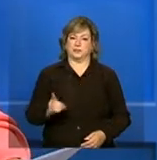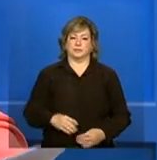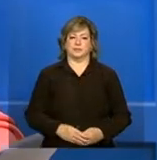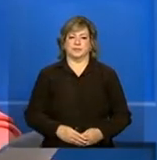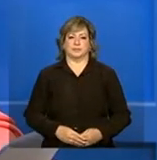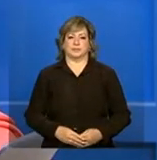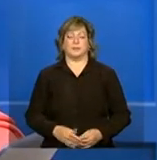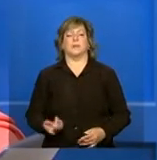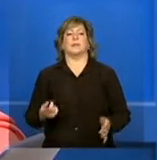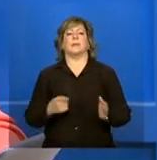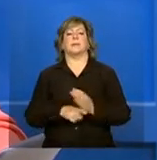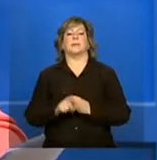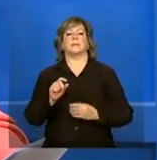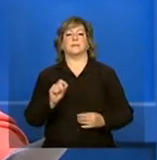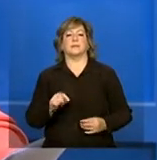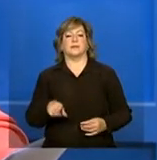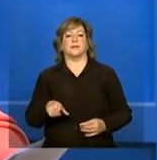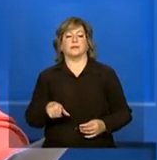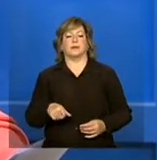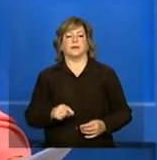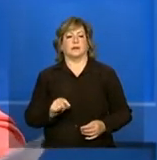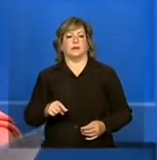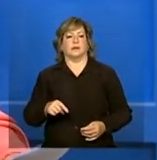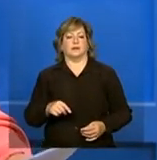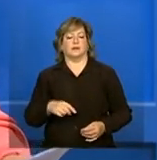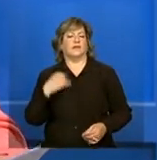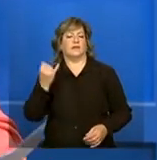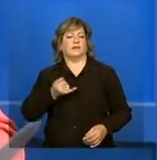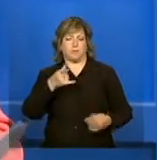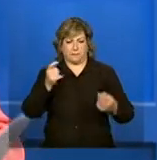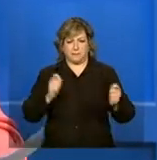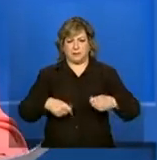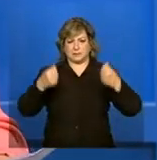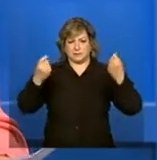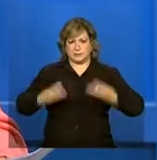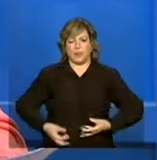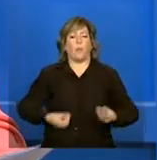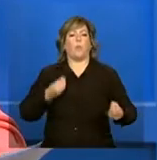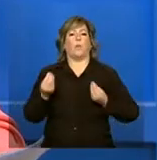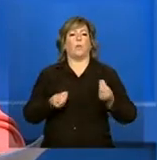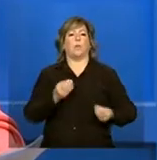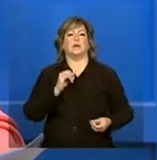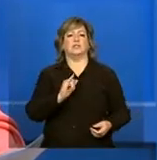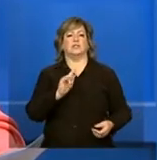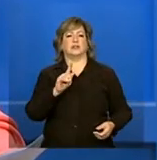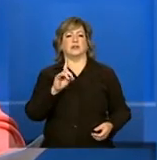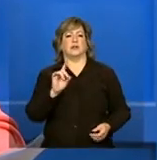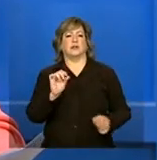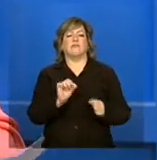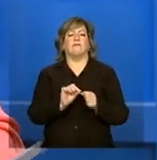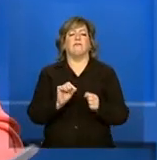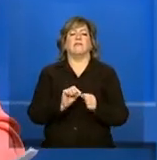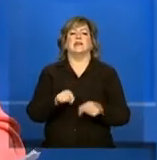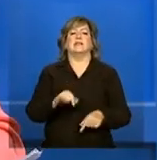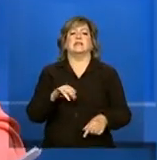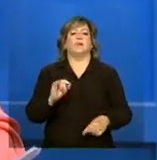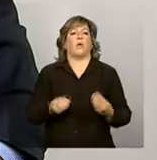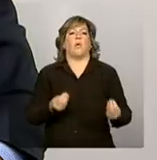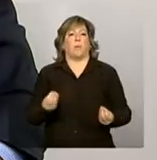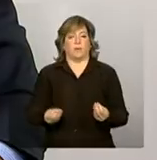secretário falou da importância do IGD, né? Você poderia explicar o que é levado em consideração para se calcular esse índice?